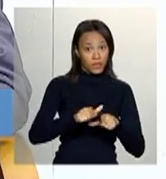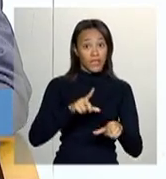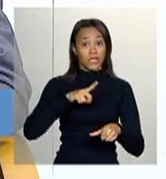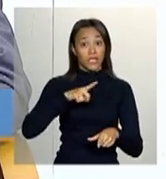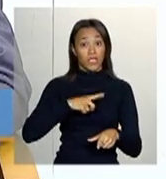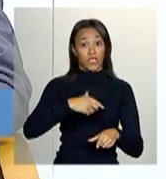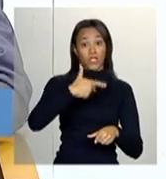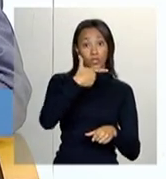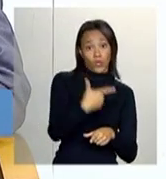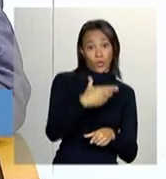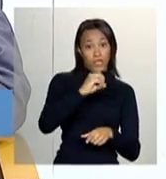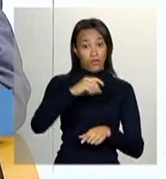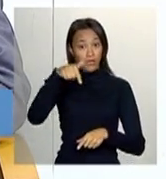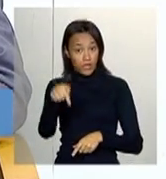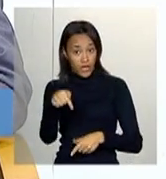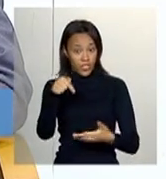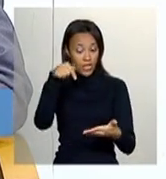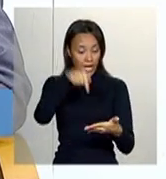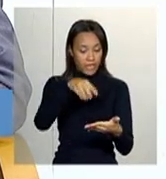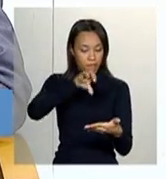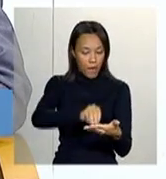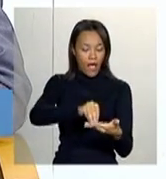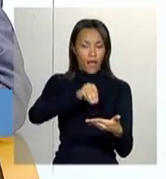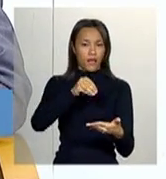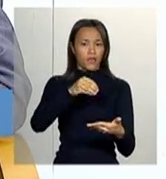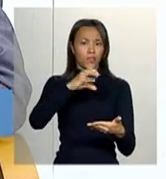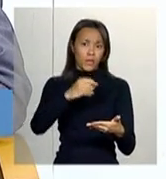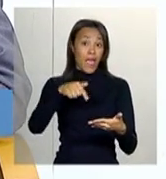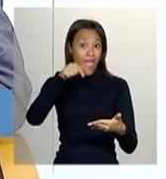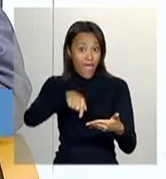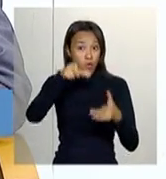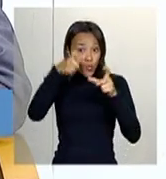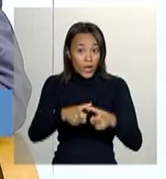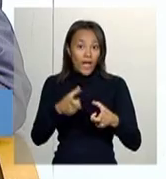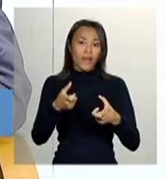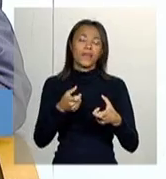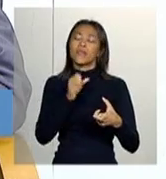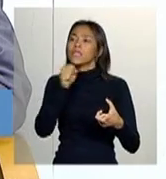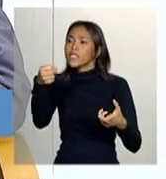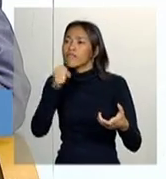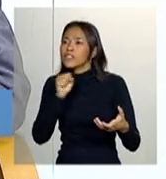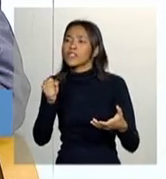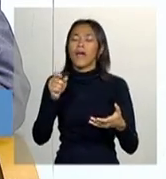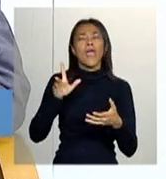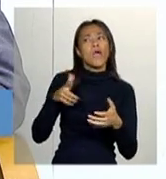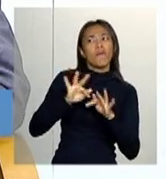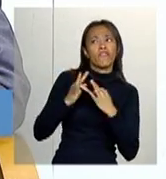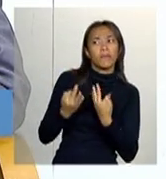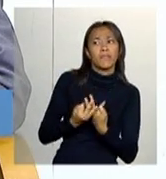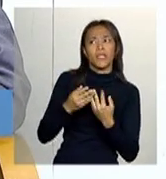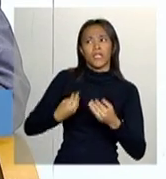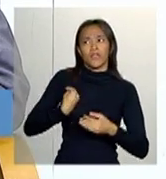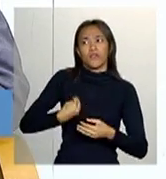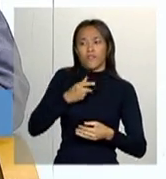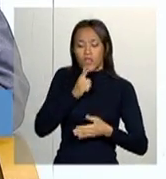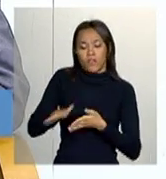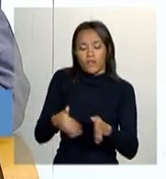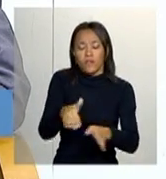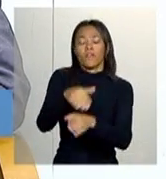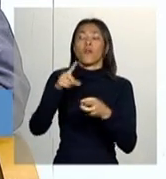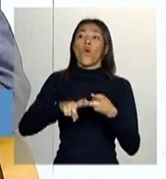207, né? Nesse campo, então, é o local adequado para que o entrevistador coloque. uma família ribeirinha, é uma família